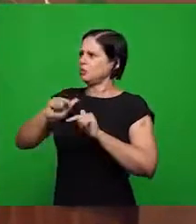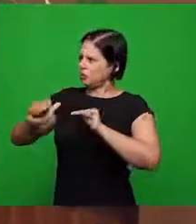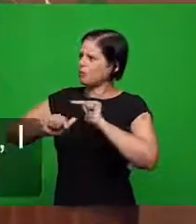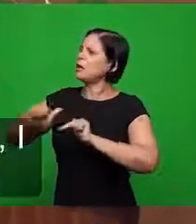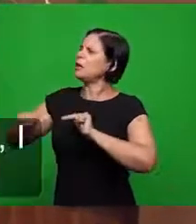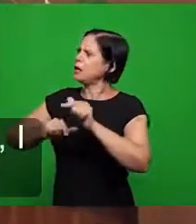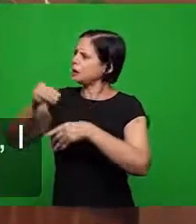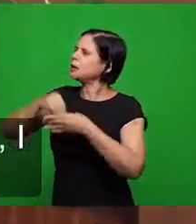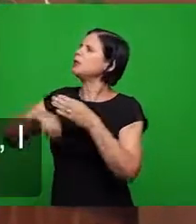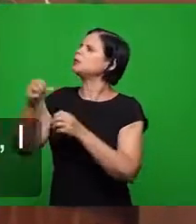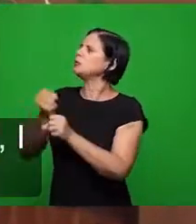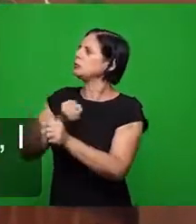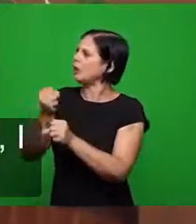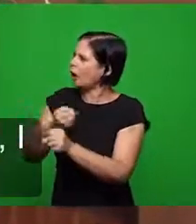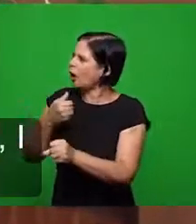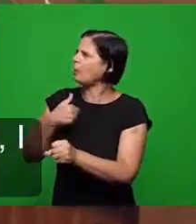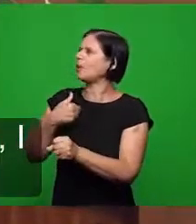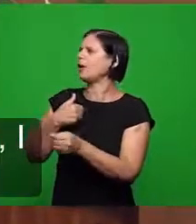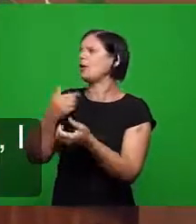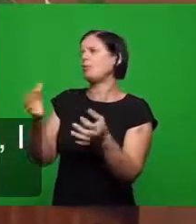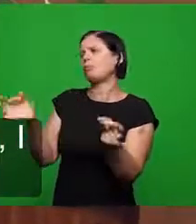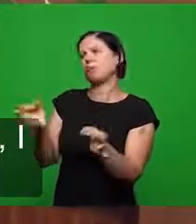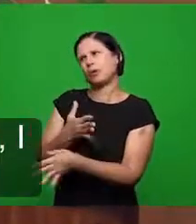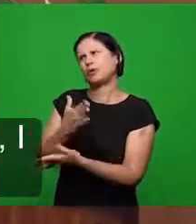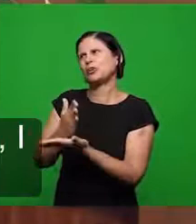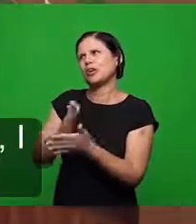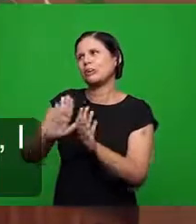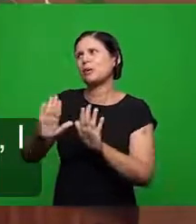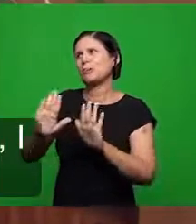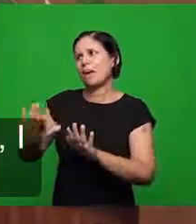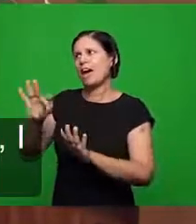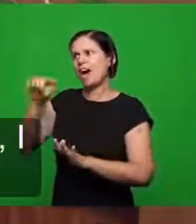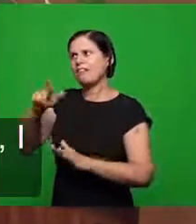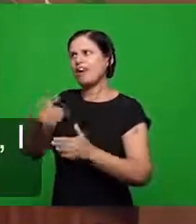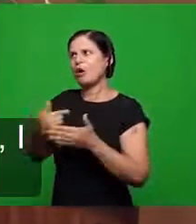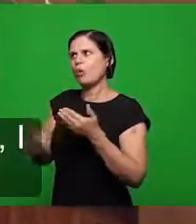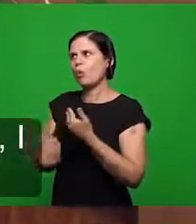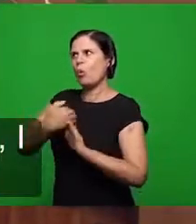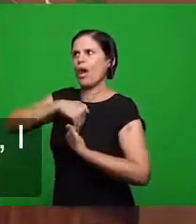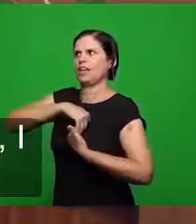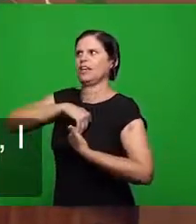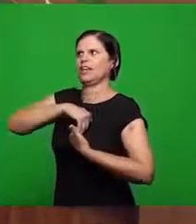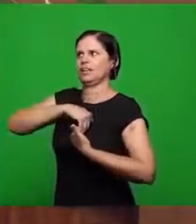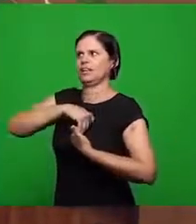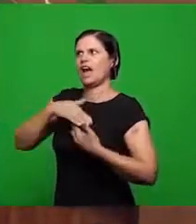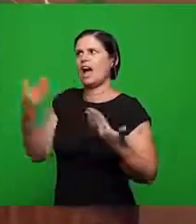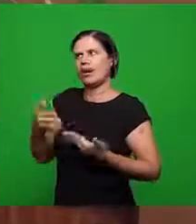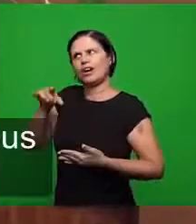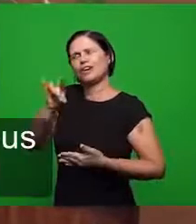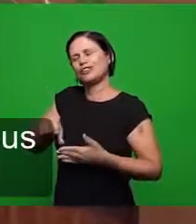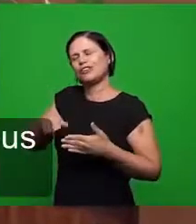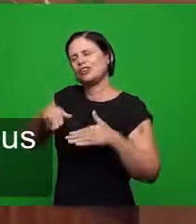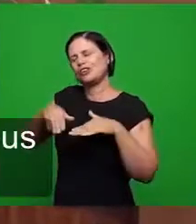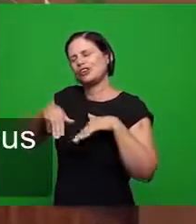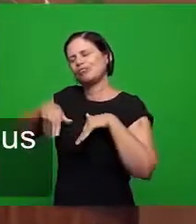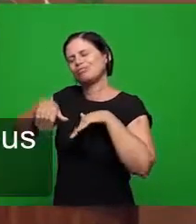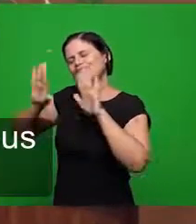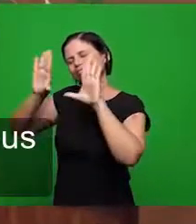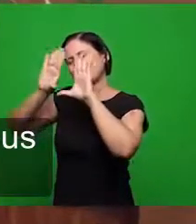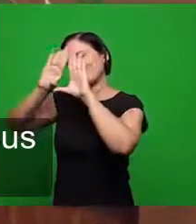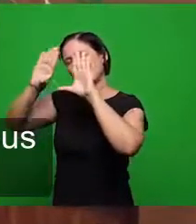acabei a carreira e guardei a fé só me resta receber